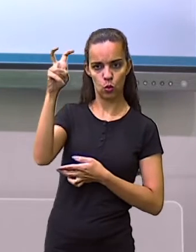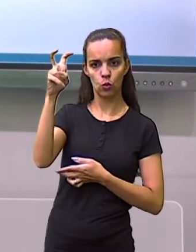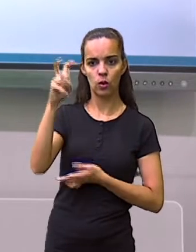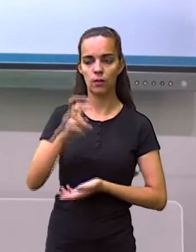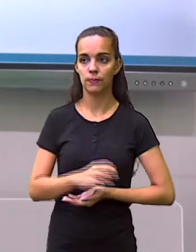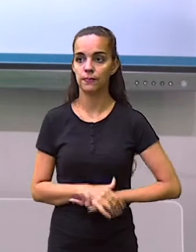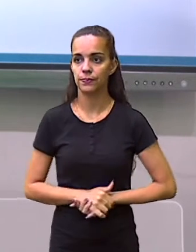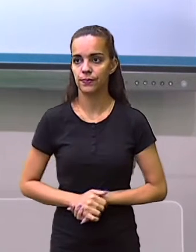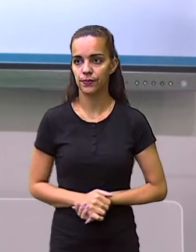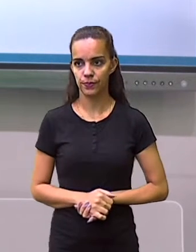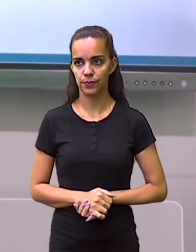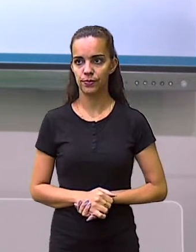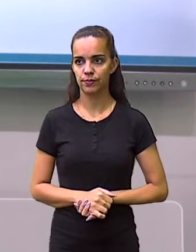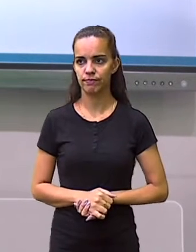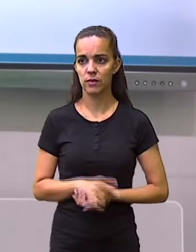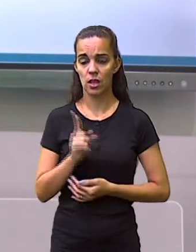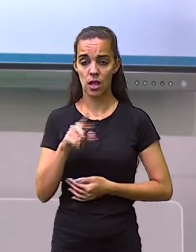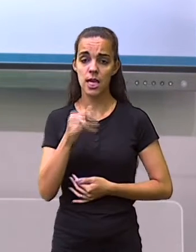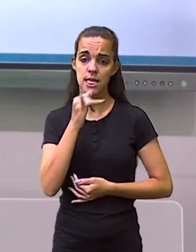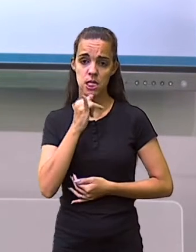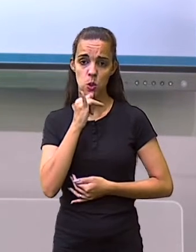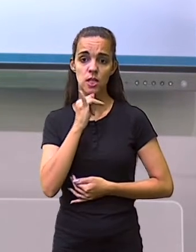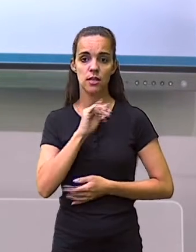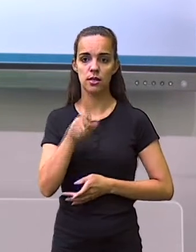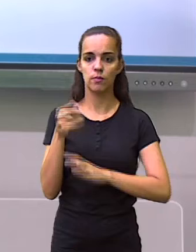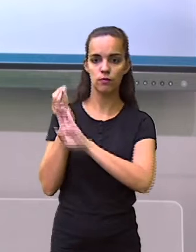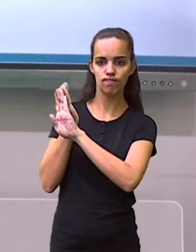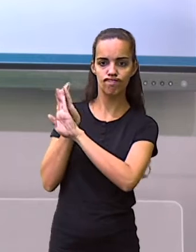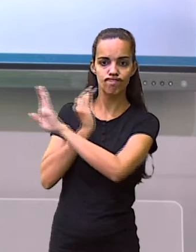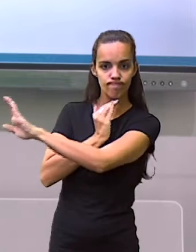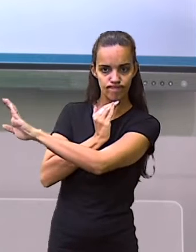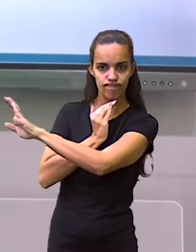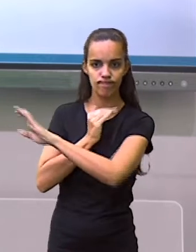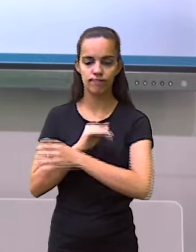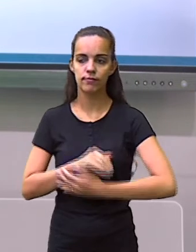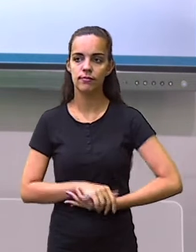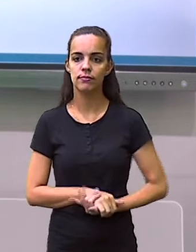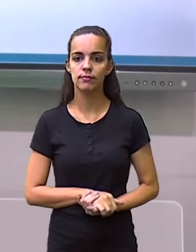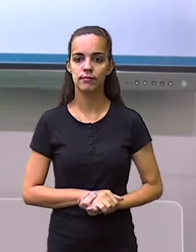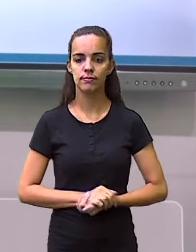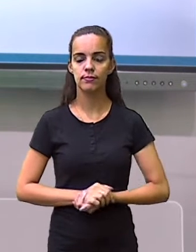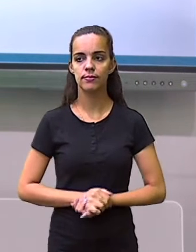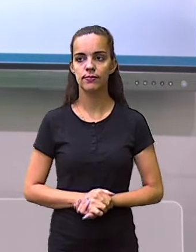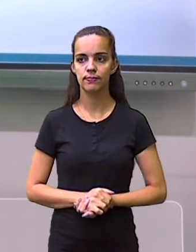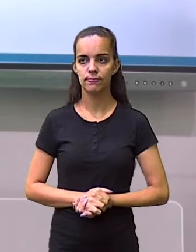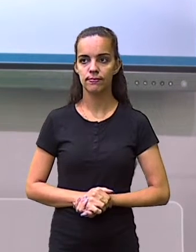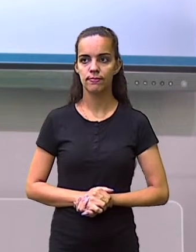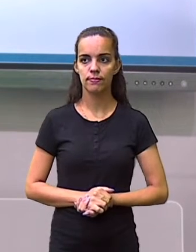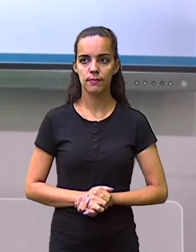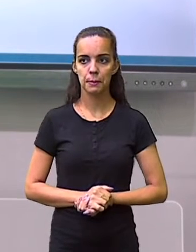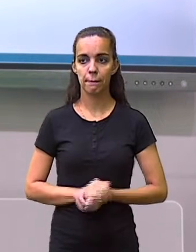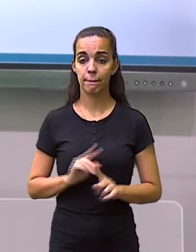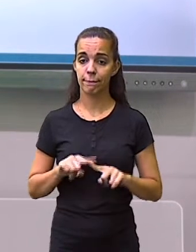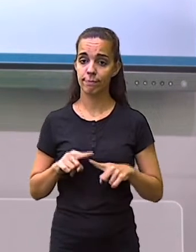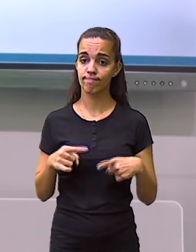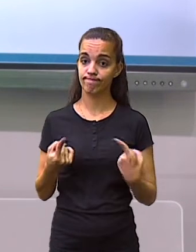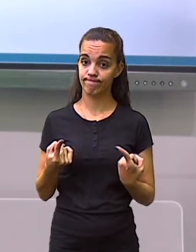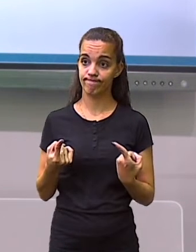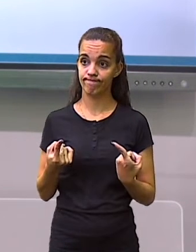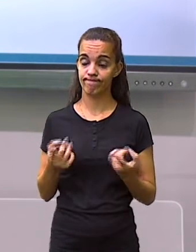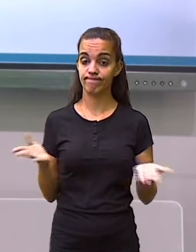Estes são alguns exemplos dos fatores de repulsão. Mas,